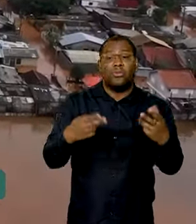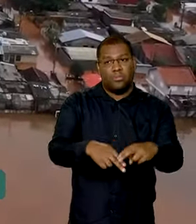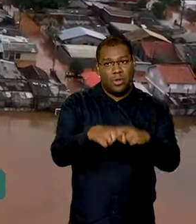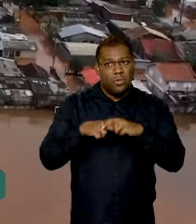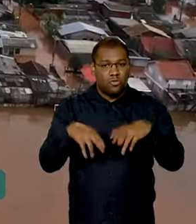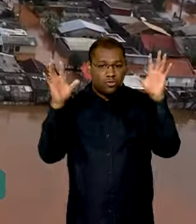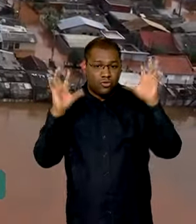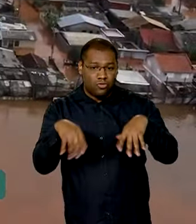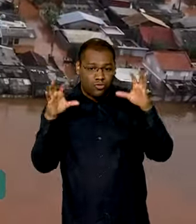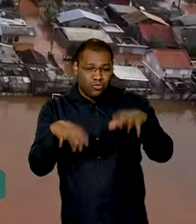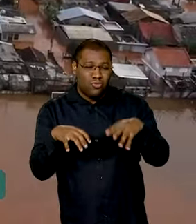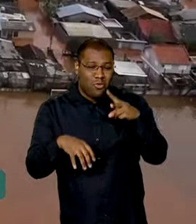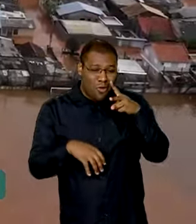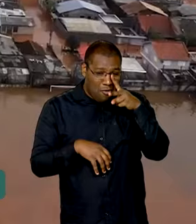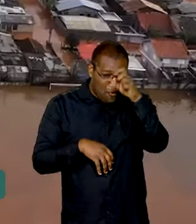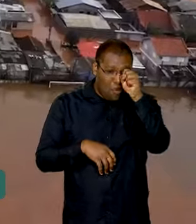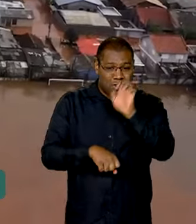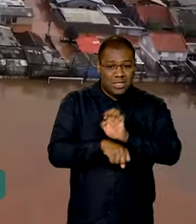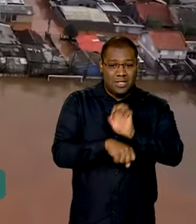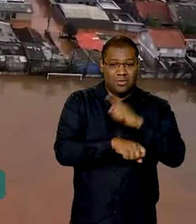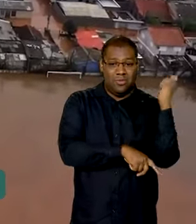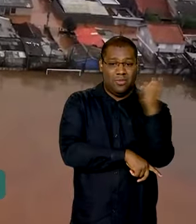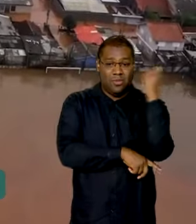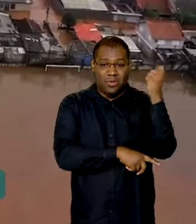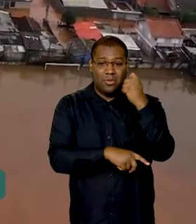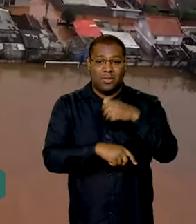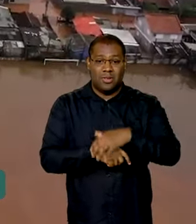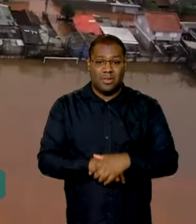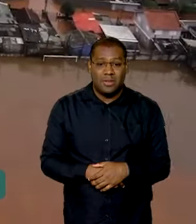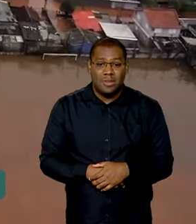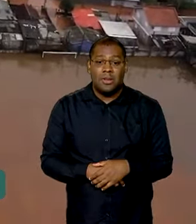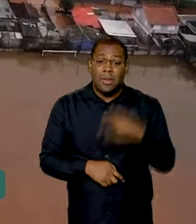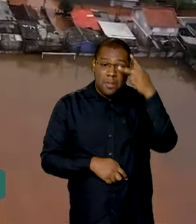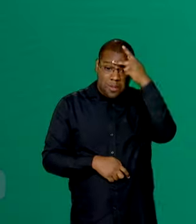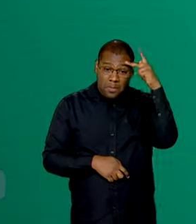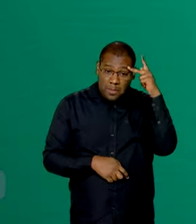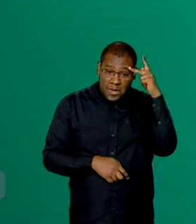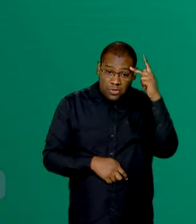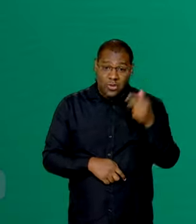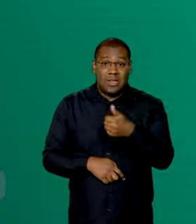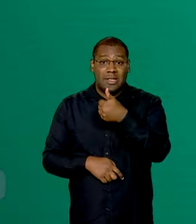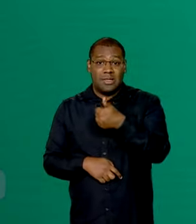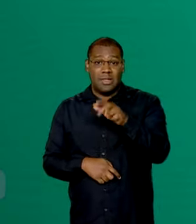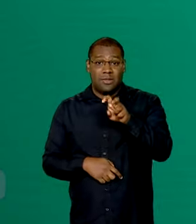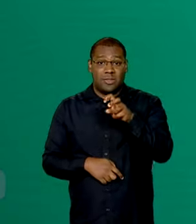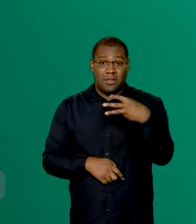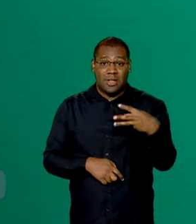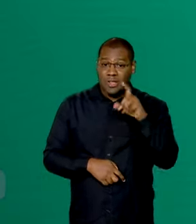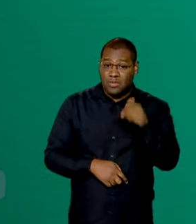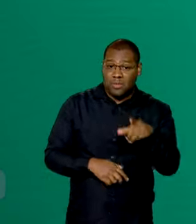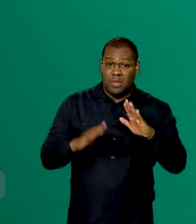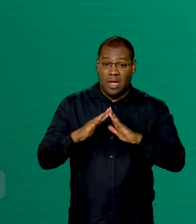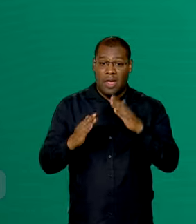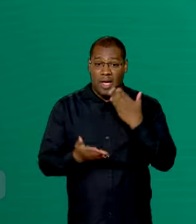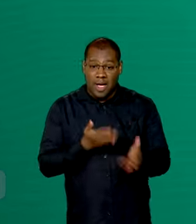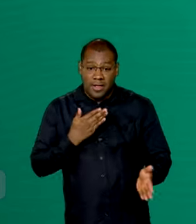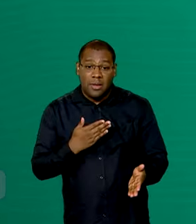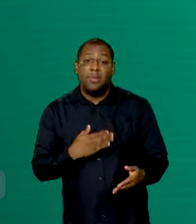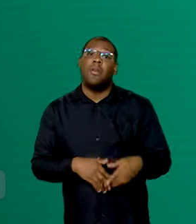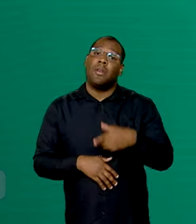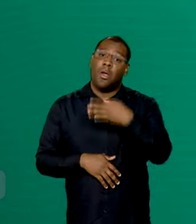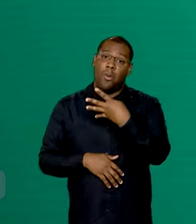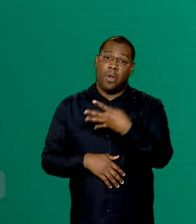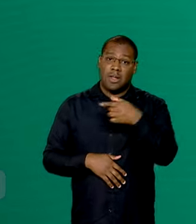Grande do Sul. São mais de 153 mil desalojados e cerca de 47 mil pessoas em